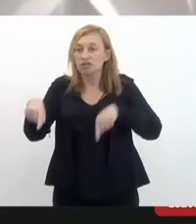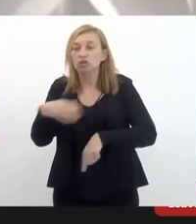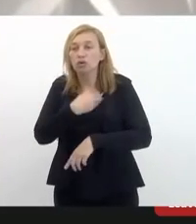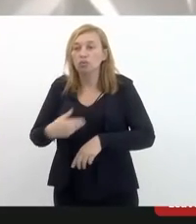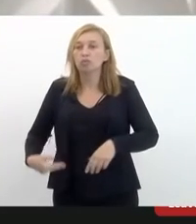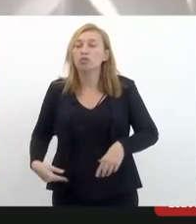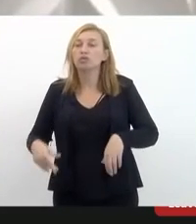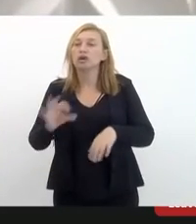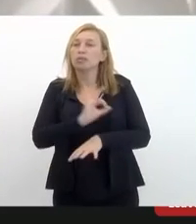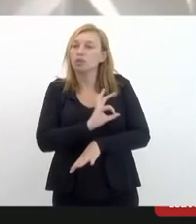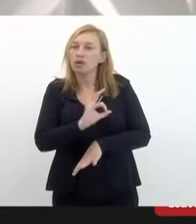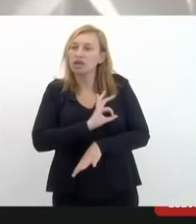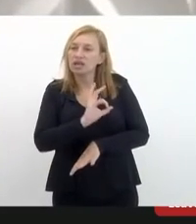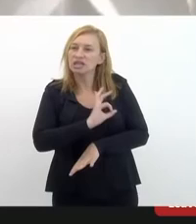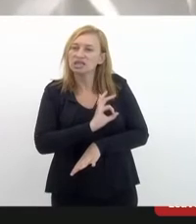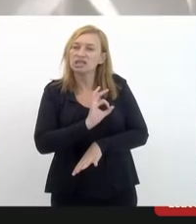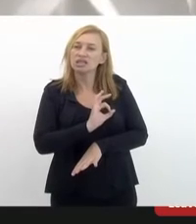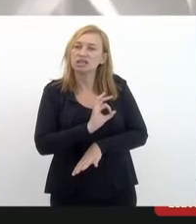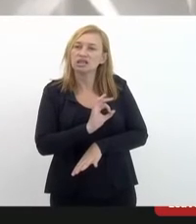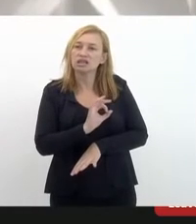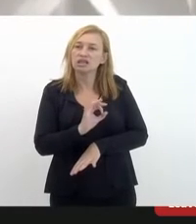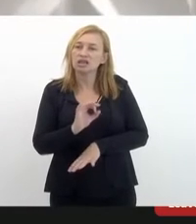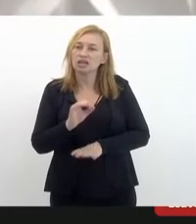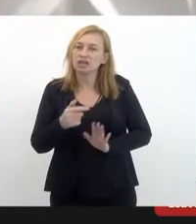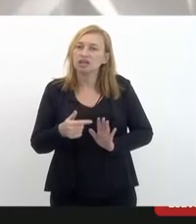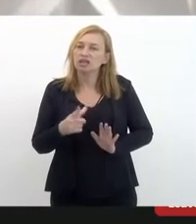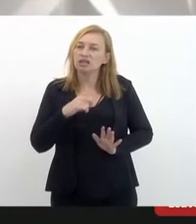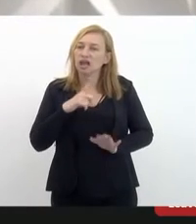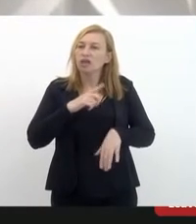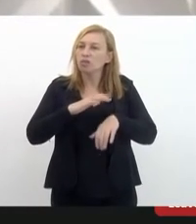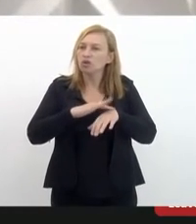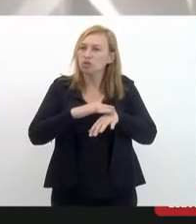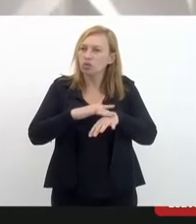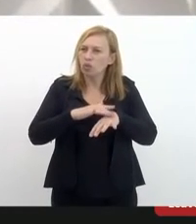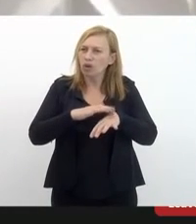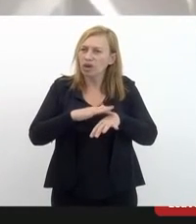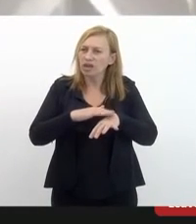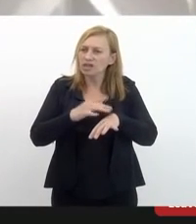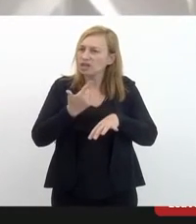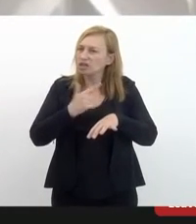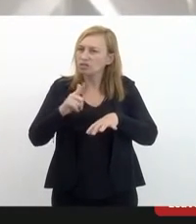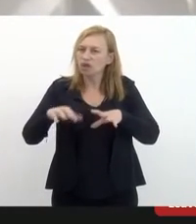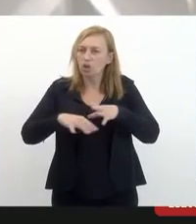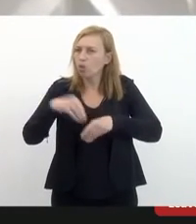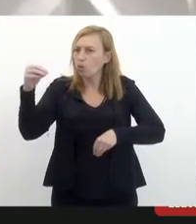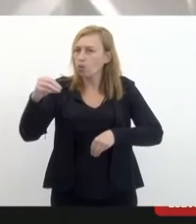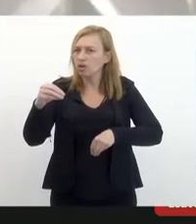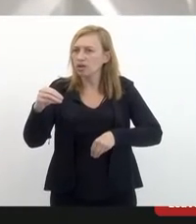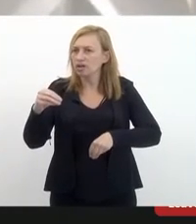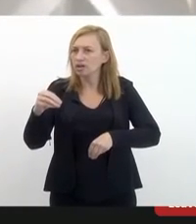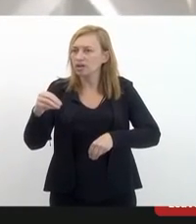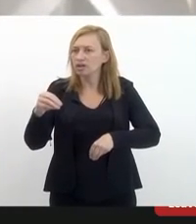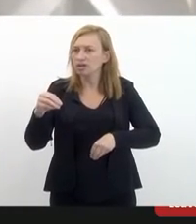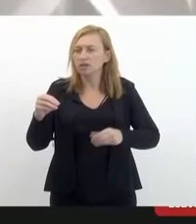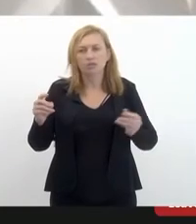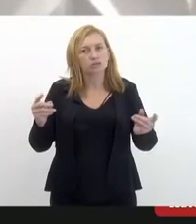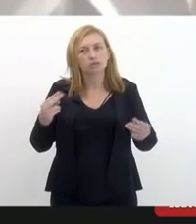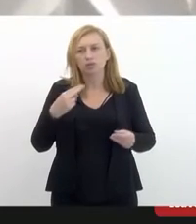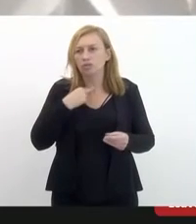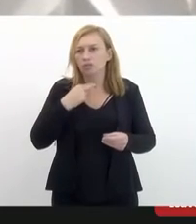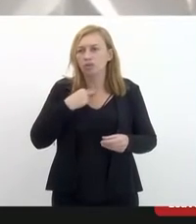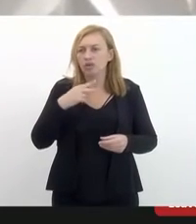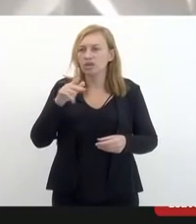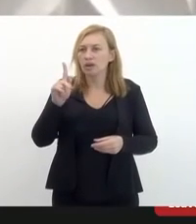ele, por exemplo, apresente uma doença irreversível que o impossibilite de tirar plantão. Então,